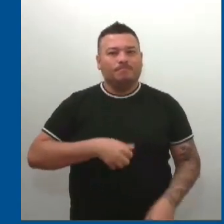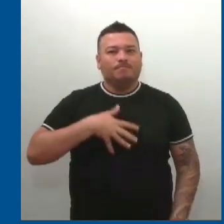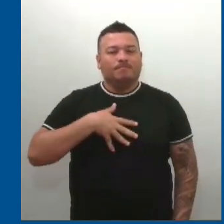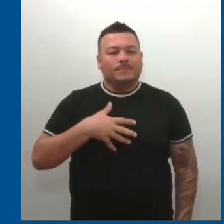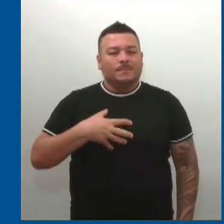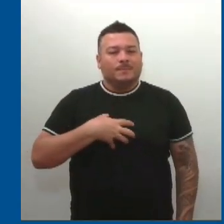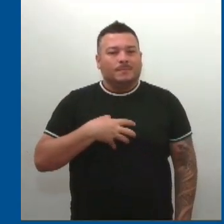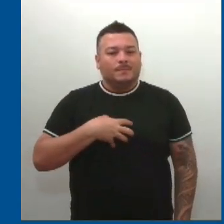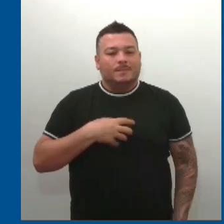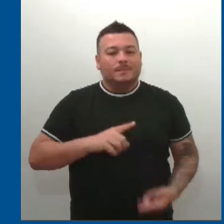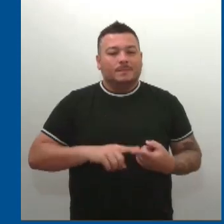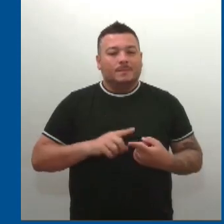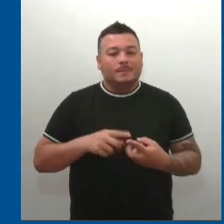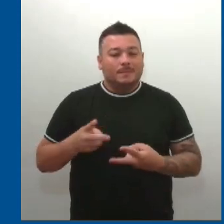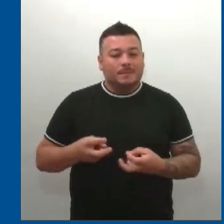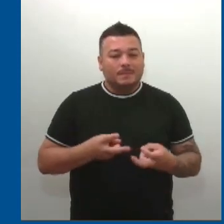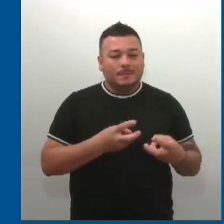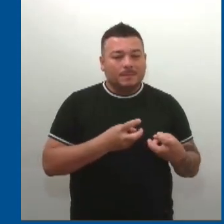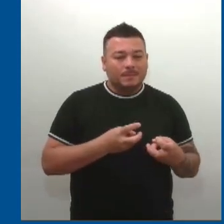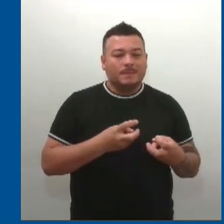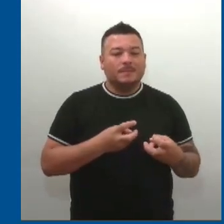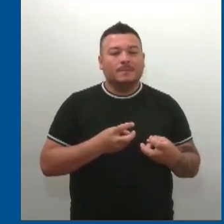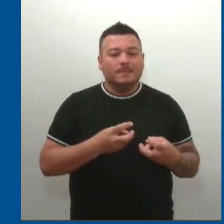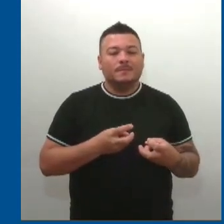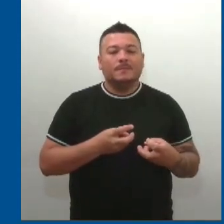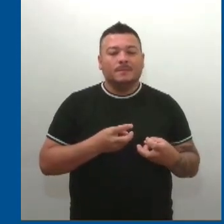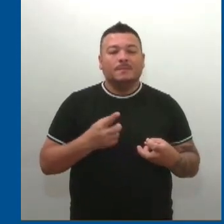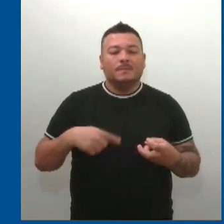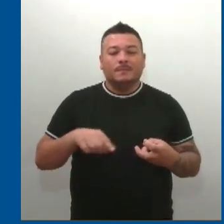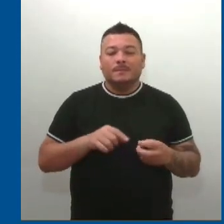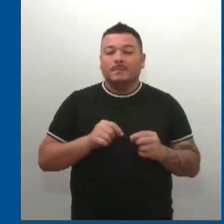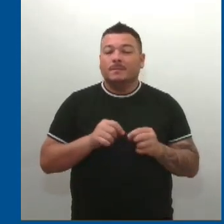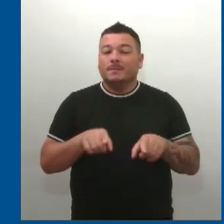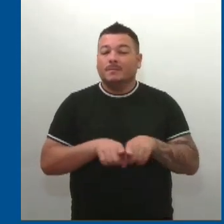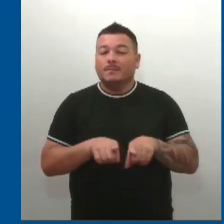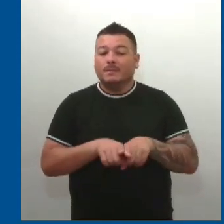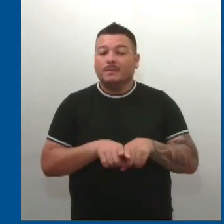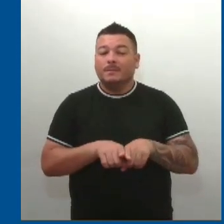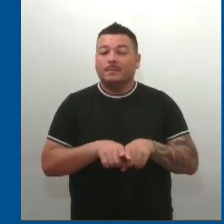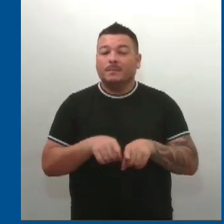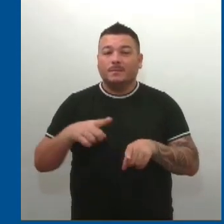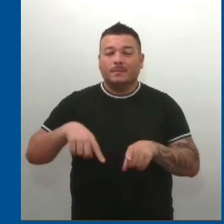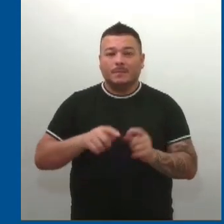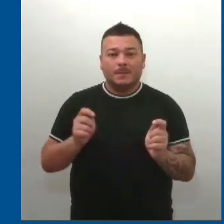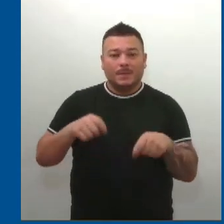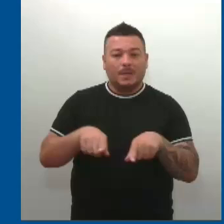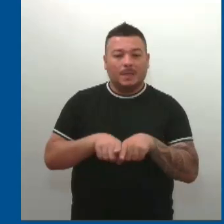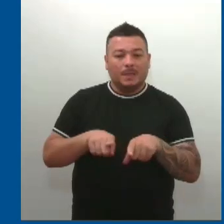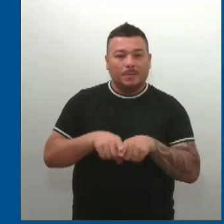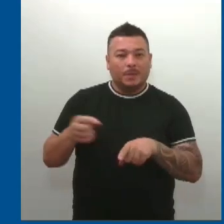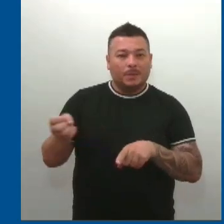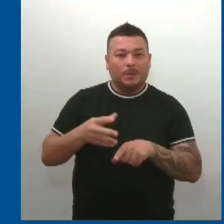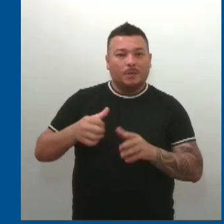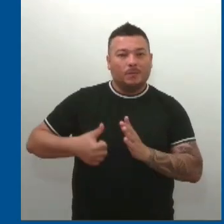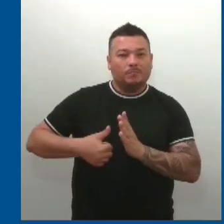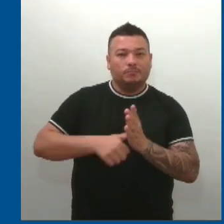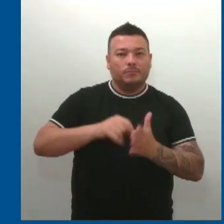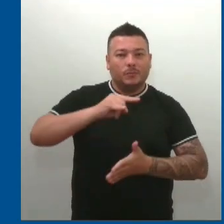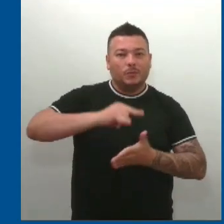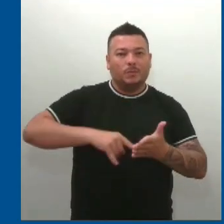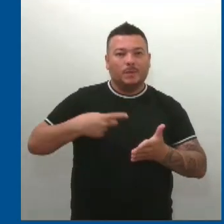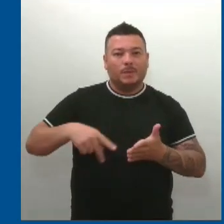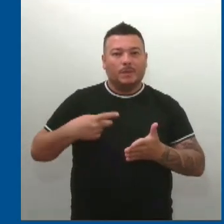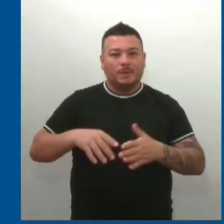vez de ir para lá, para a Secretaria de Segurança Pública, eles puderam fazer essa renovação, aqui mesmo, no seu local de trabalho.